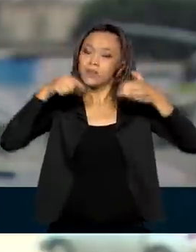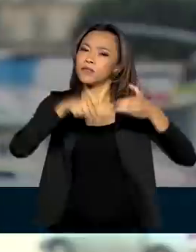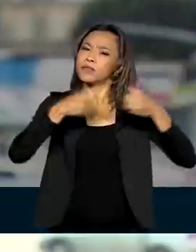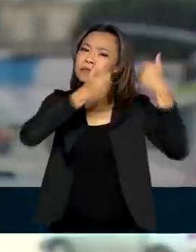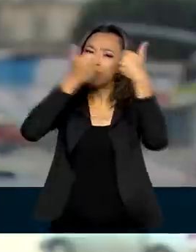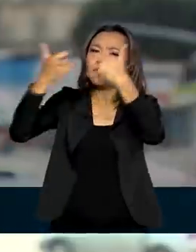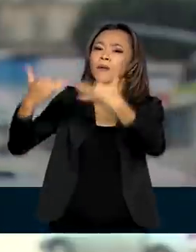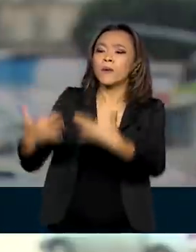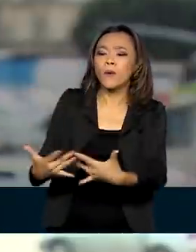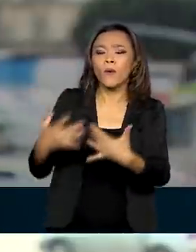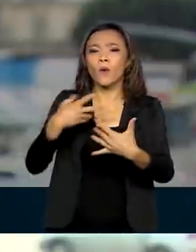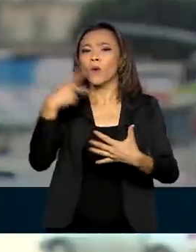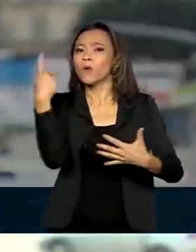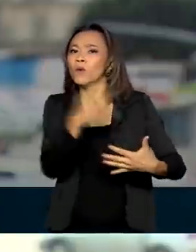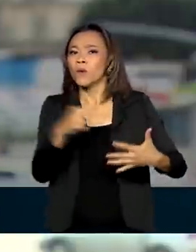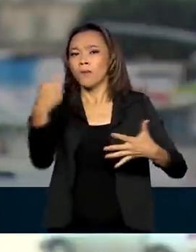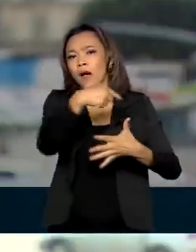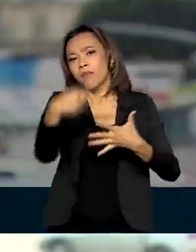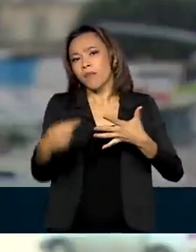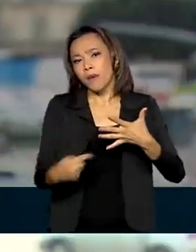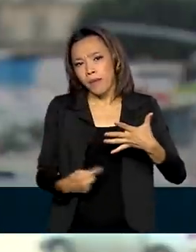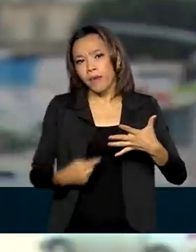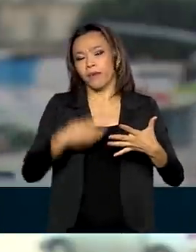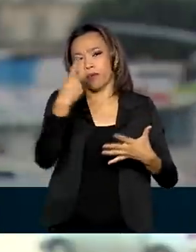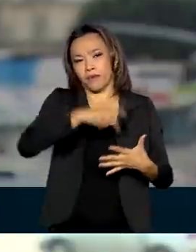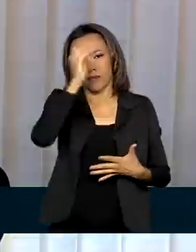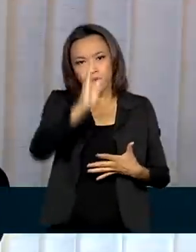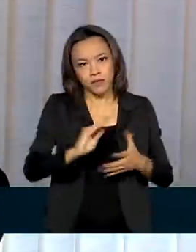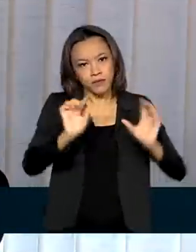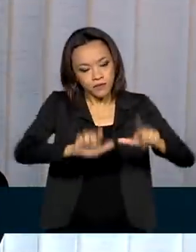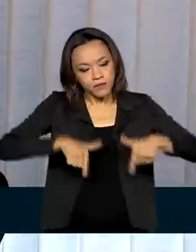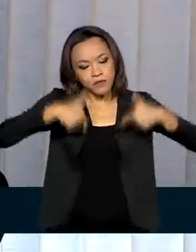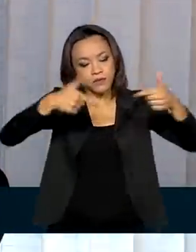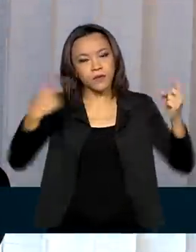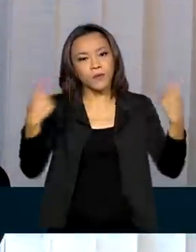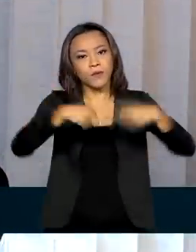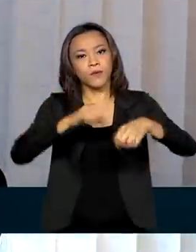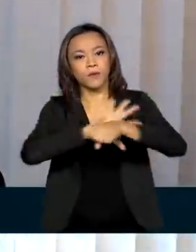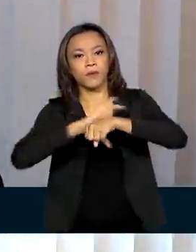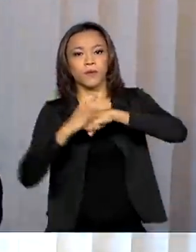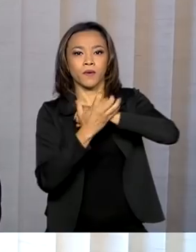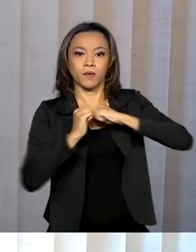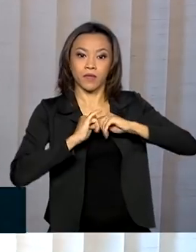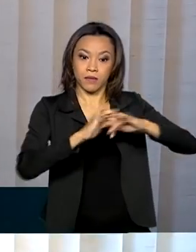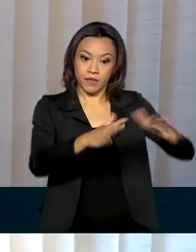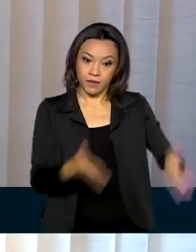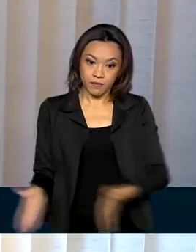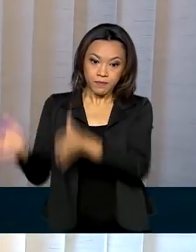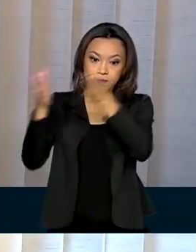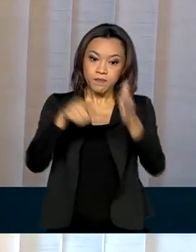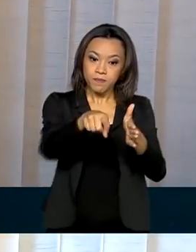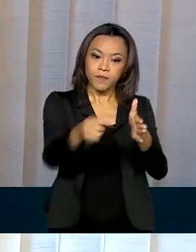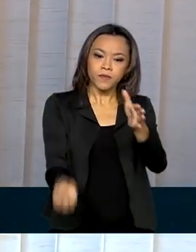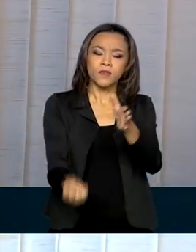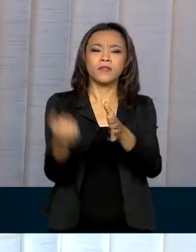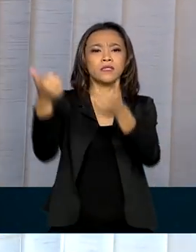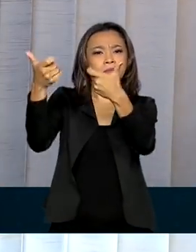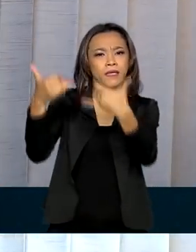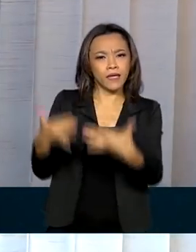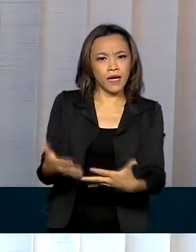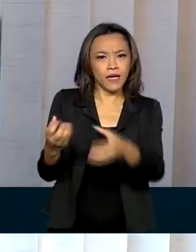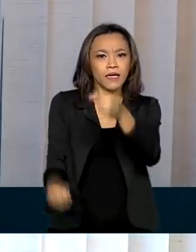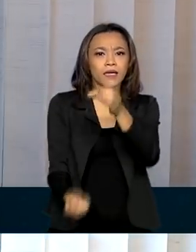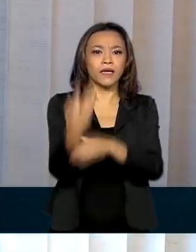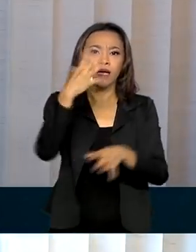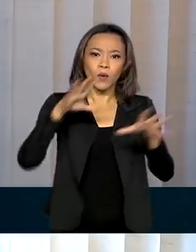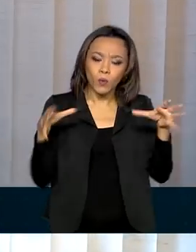destacou as iniciativas adotadas no enfrentamento à pandemia. Fiz questão de enfatizar a criação do grupo Rede